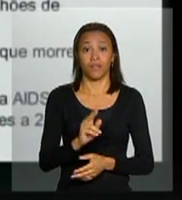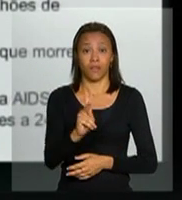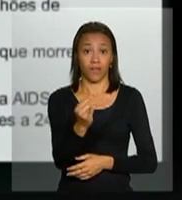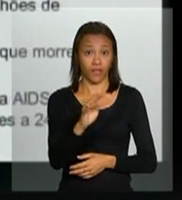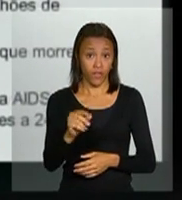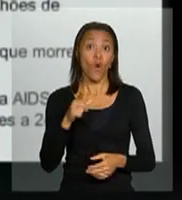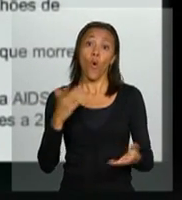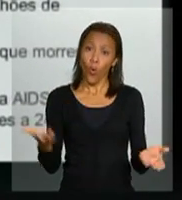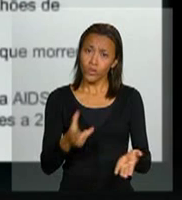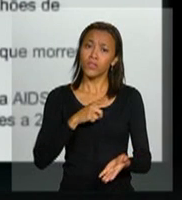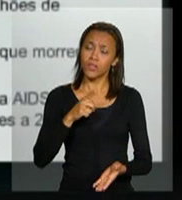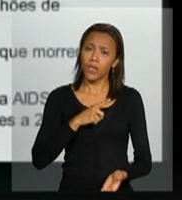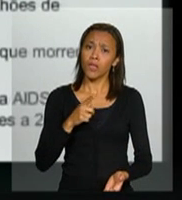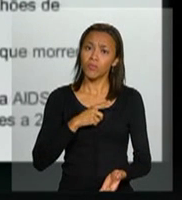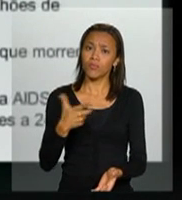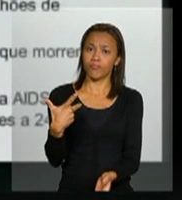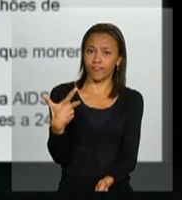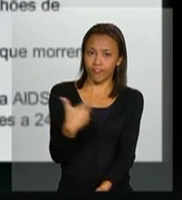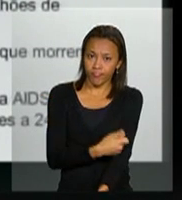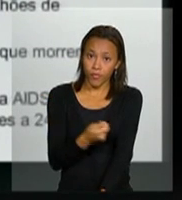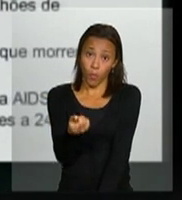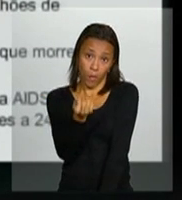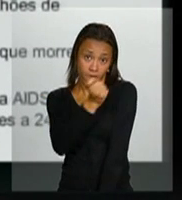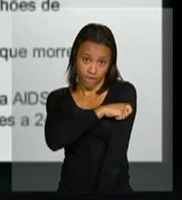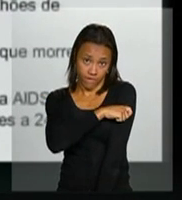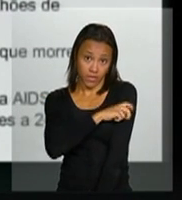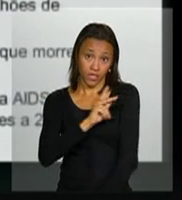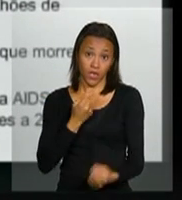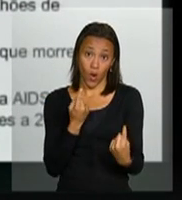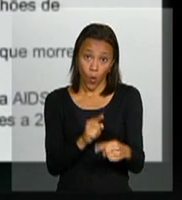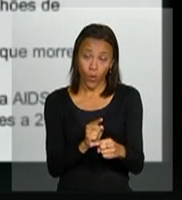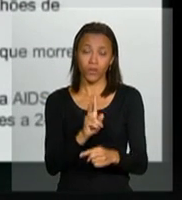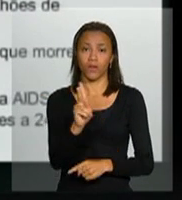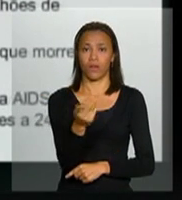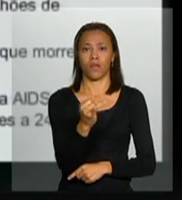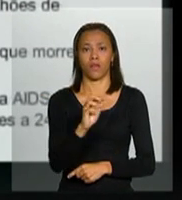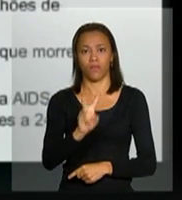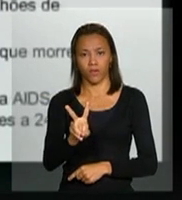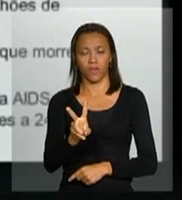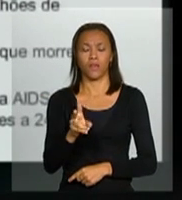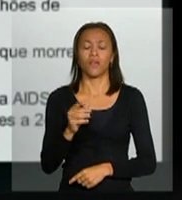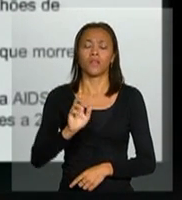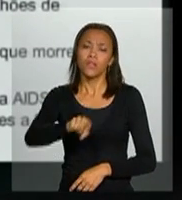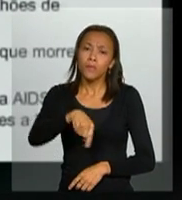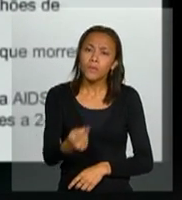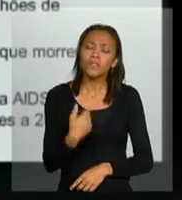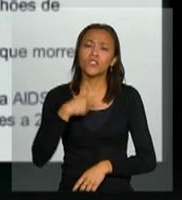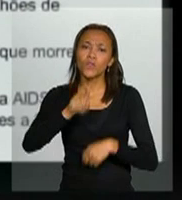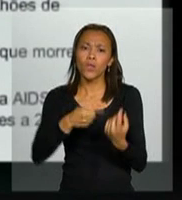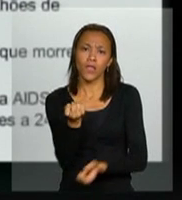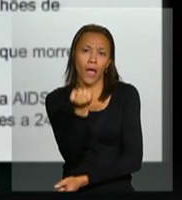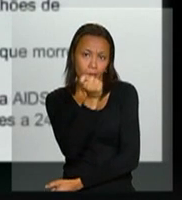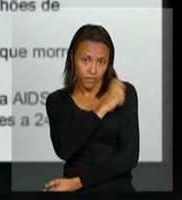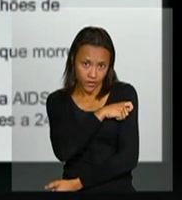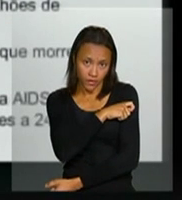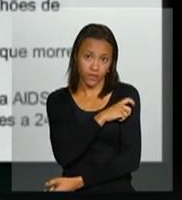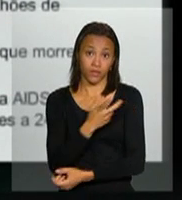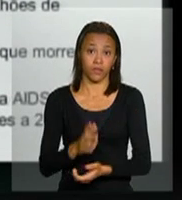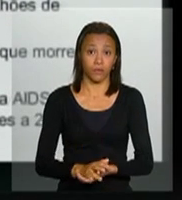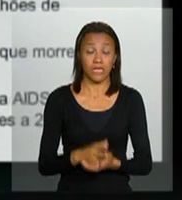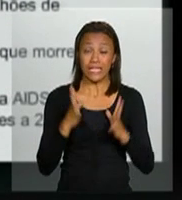vacina para a AIDS na transmissão vertical. A eficácia é alta, à medida em que nós aplicamos adequadamente a